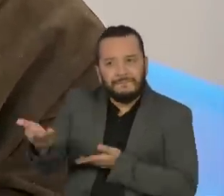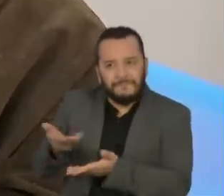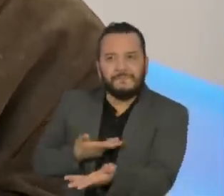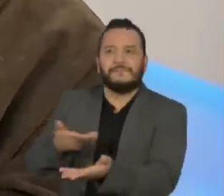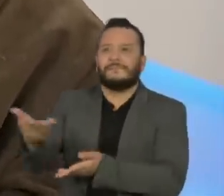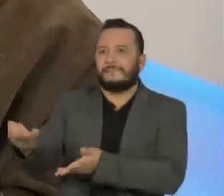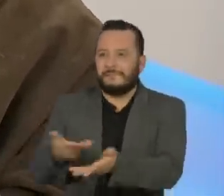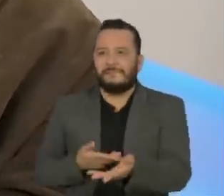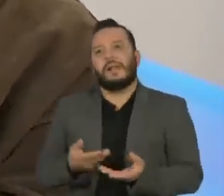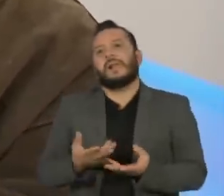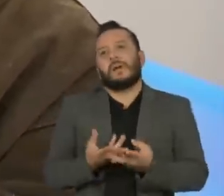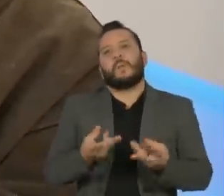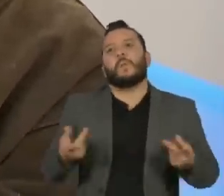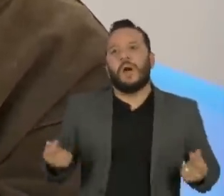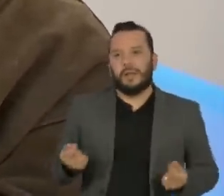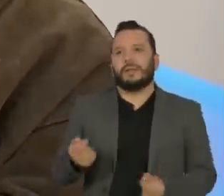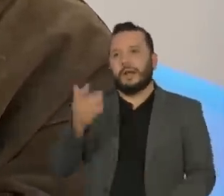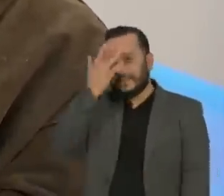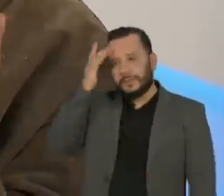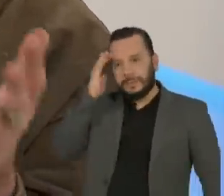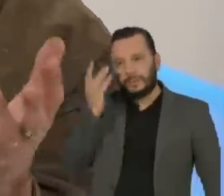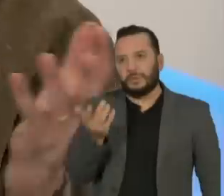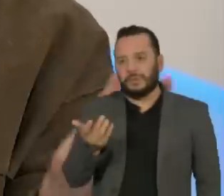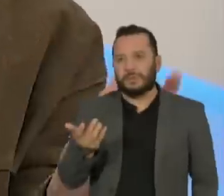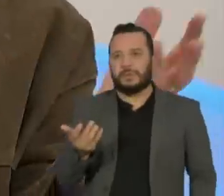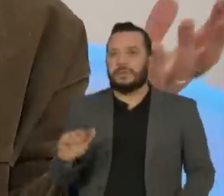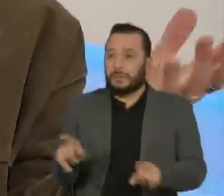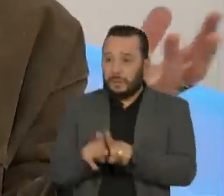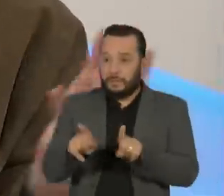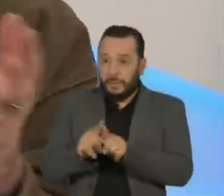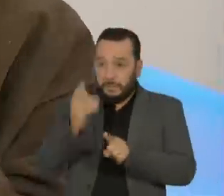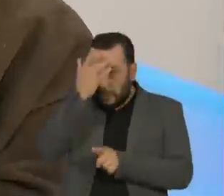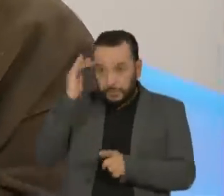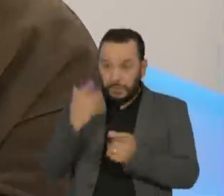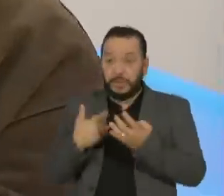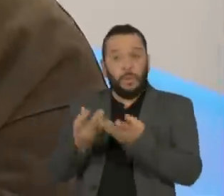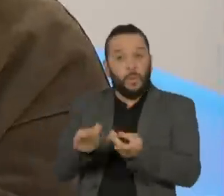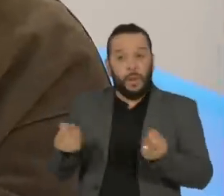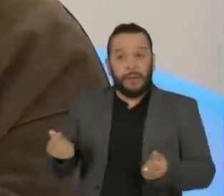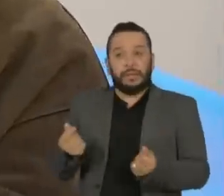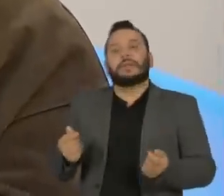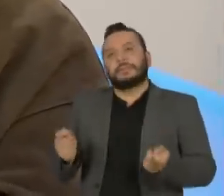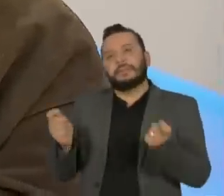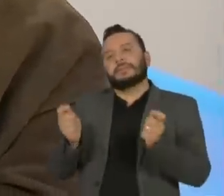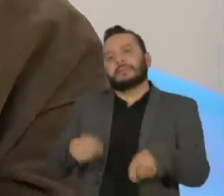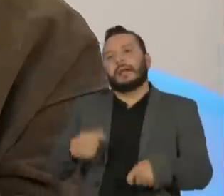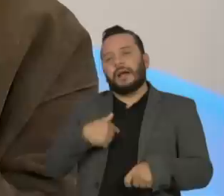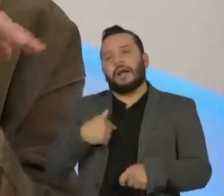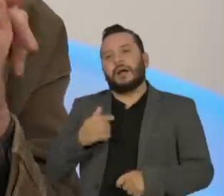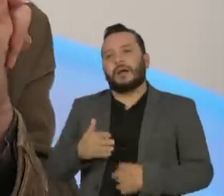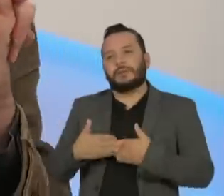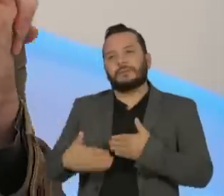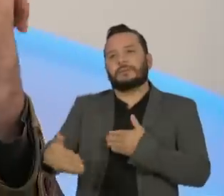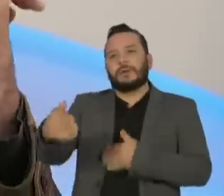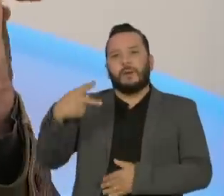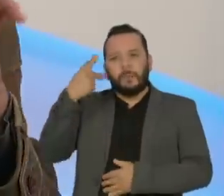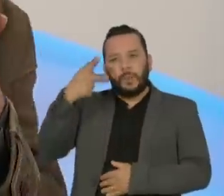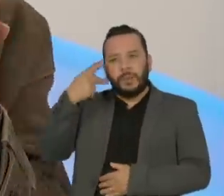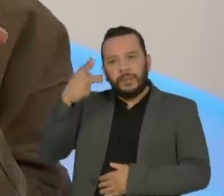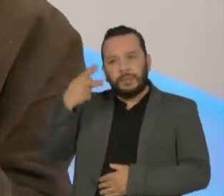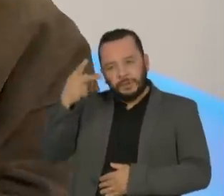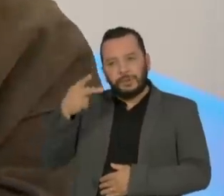qualidade às pessoas e dando mais qualidade às pessoas, a gente vai ter, de repente, um político que tem essa qualidade